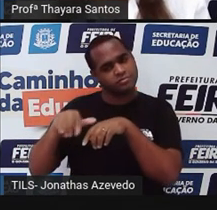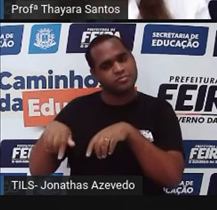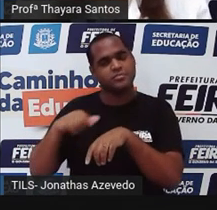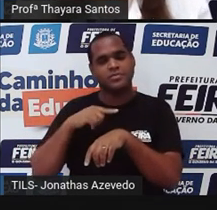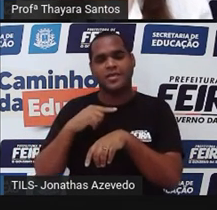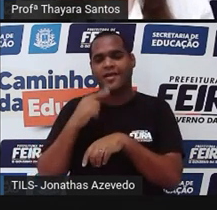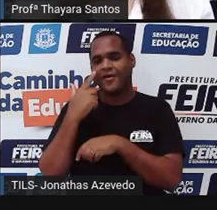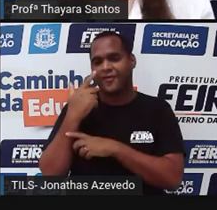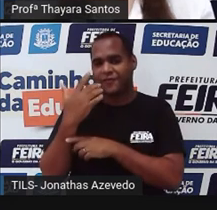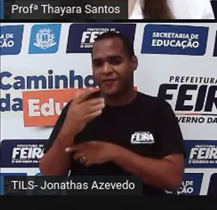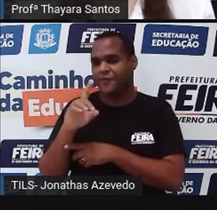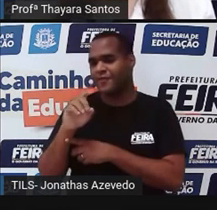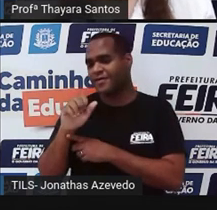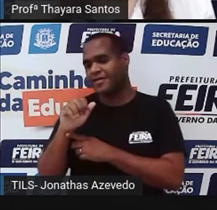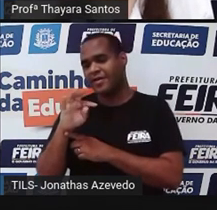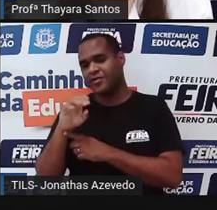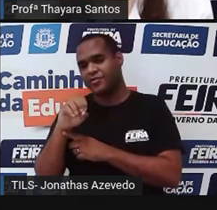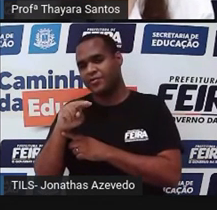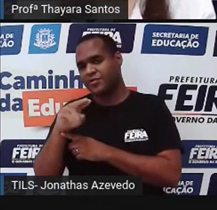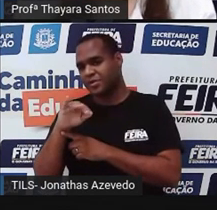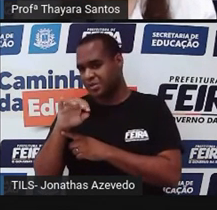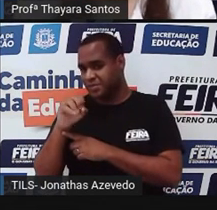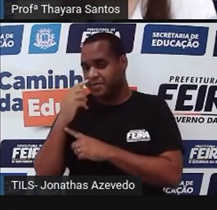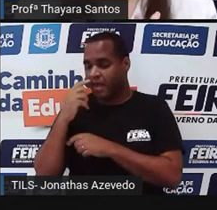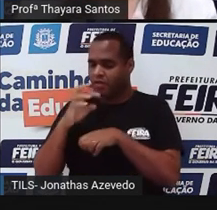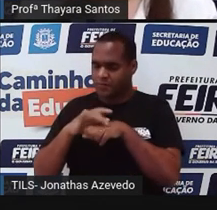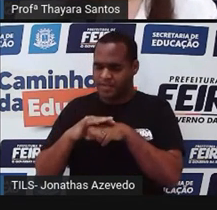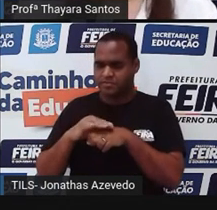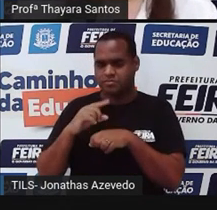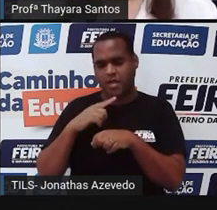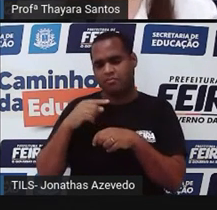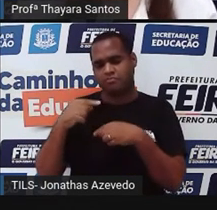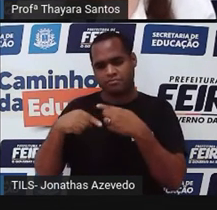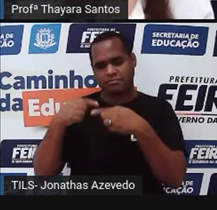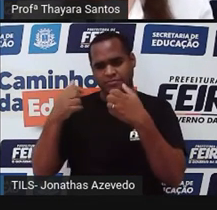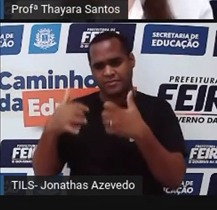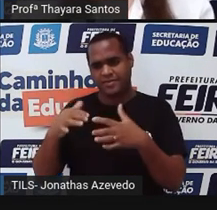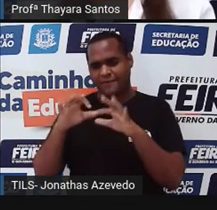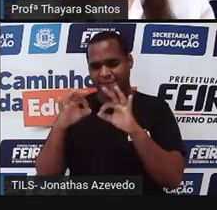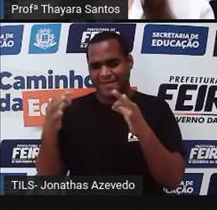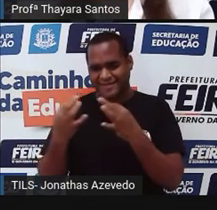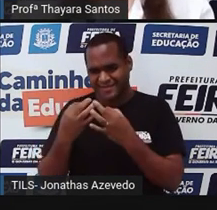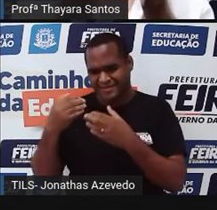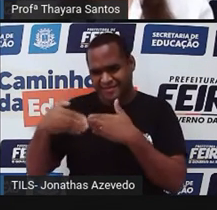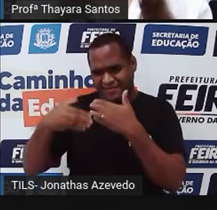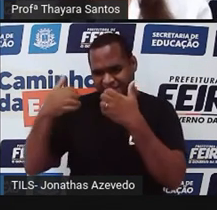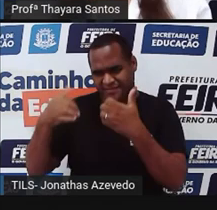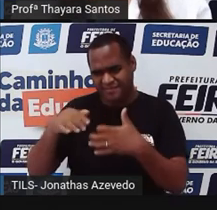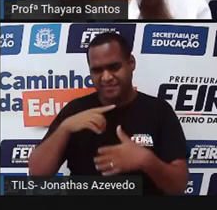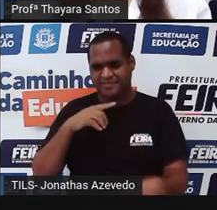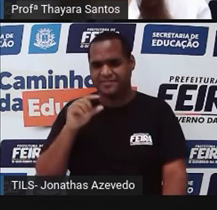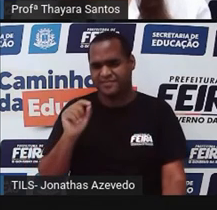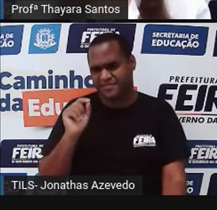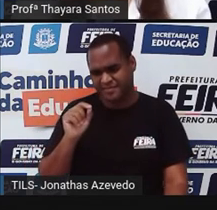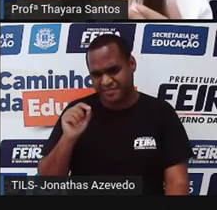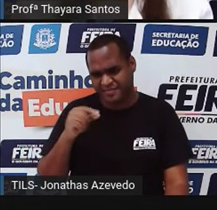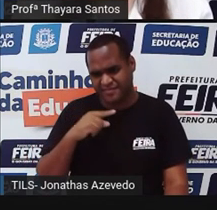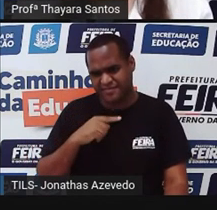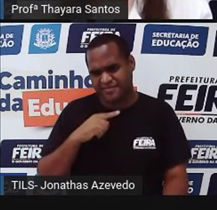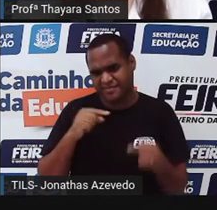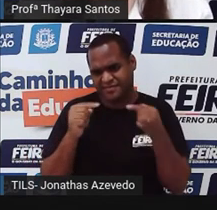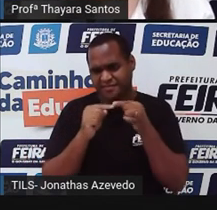o daltonismo não é bem uma doença genética, mas é uma condição genética hereditária. E ele é uma das condições que a gente fala que são